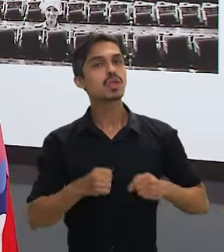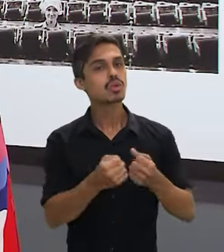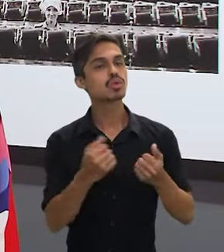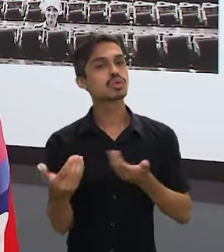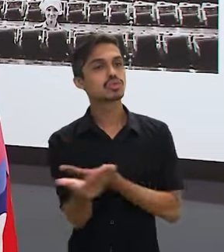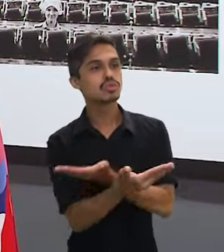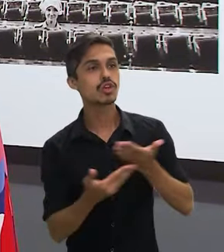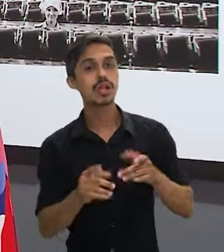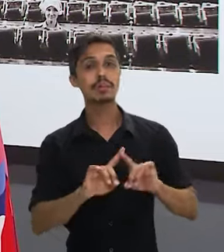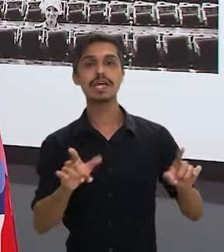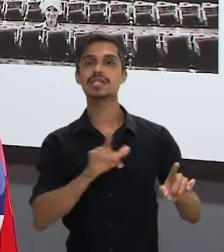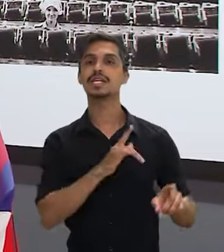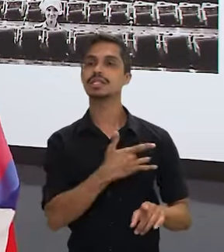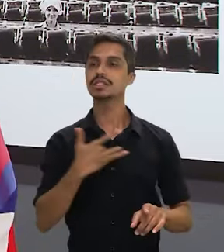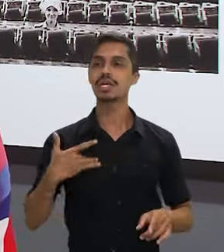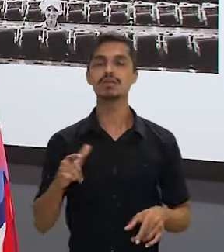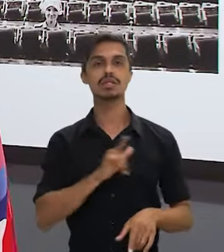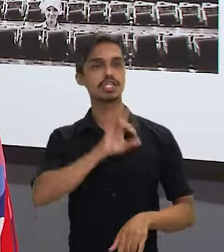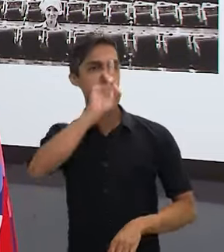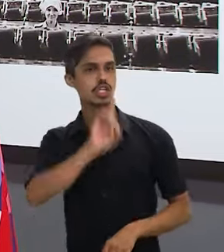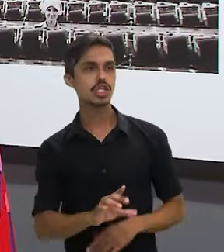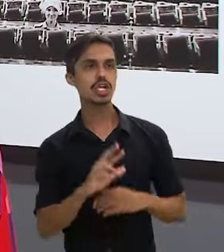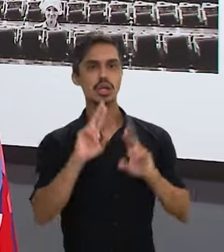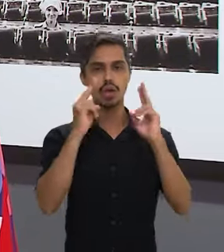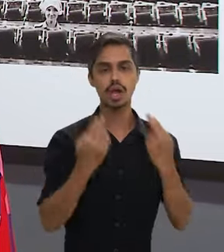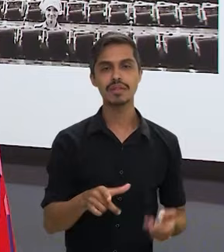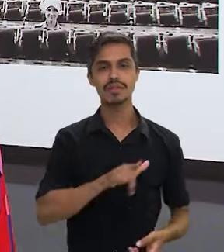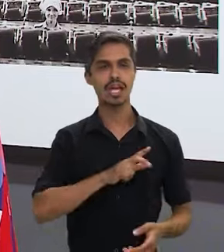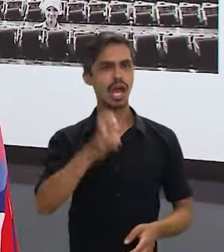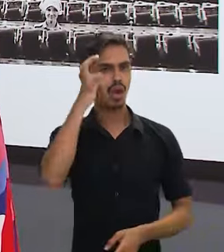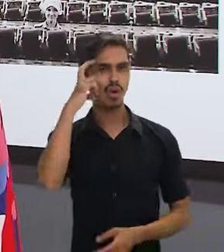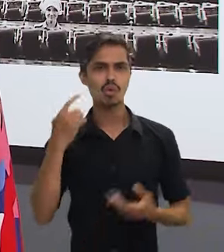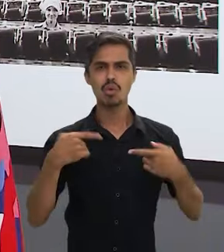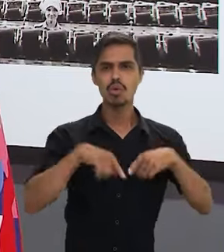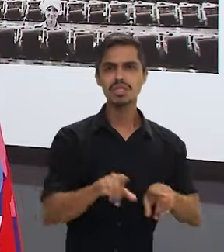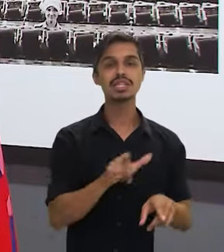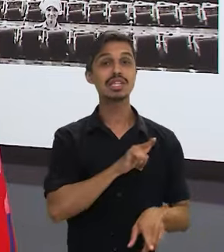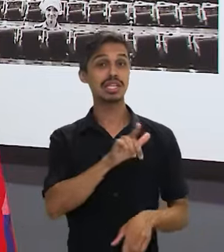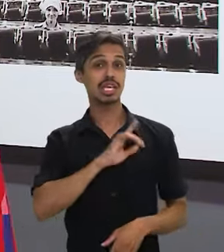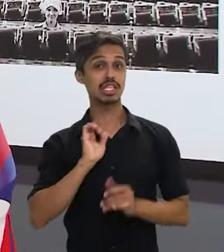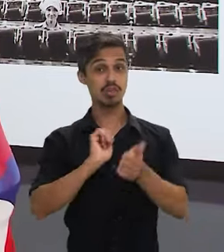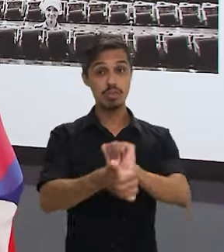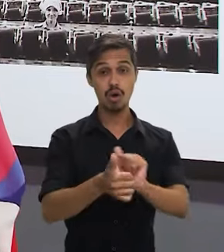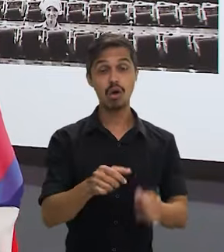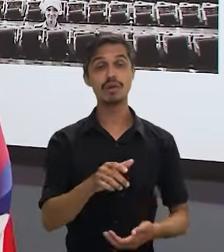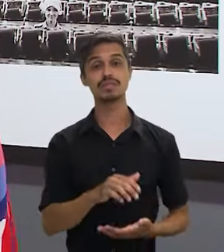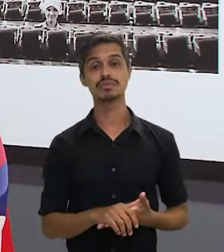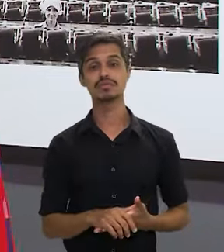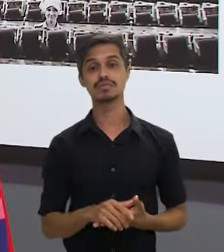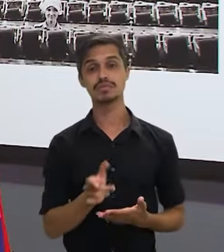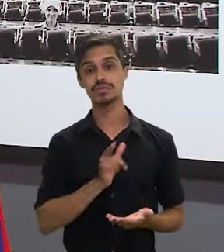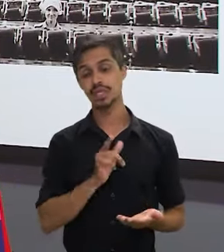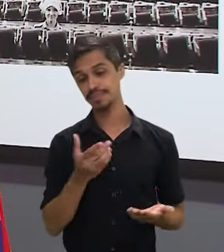coletiva, mas tem saúde, tem direitos humanos, tem cultura que caminha lá da lado, teve esporte, teve